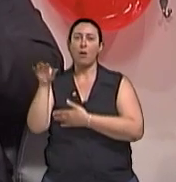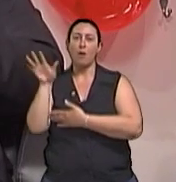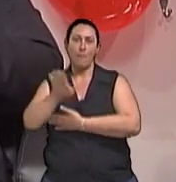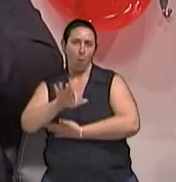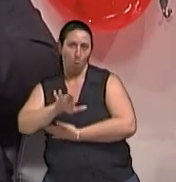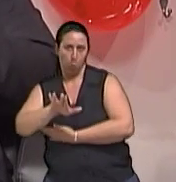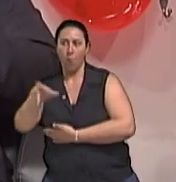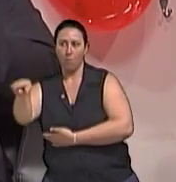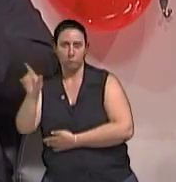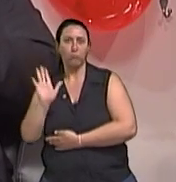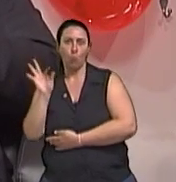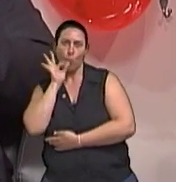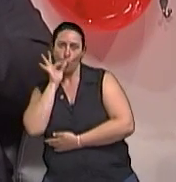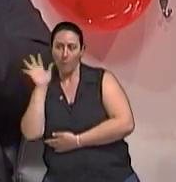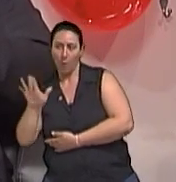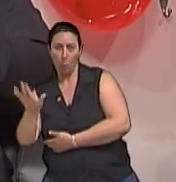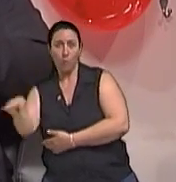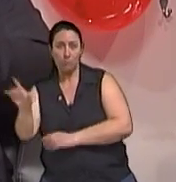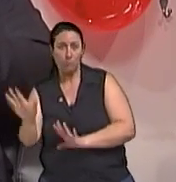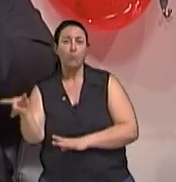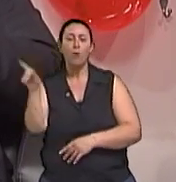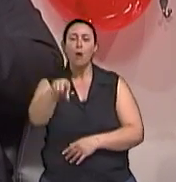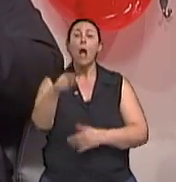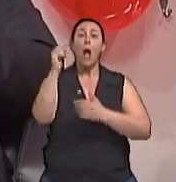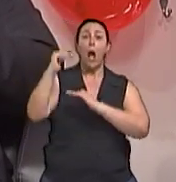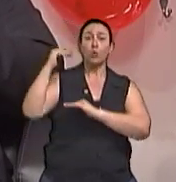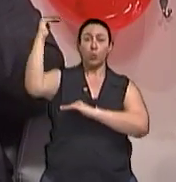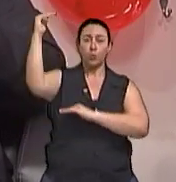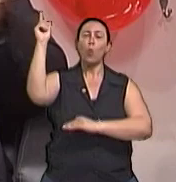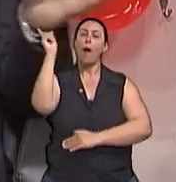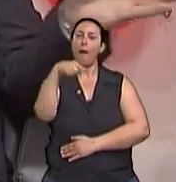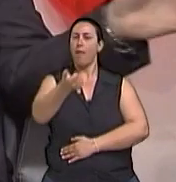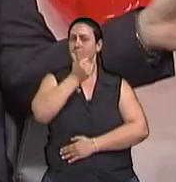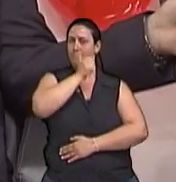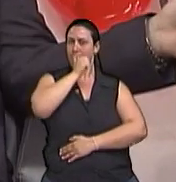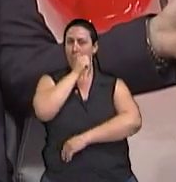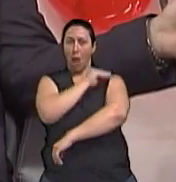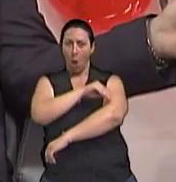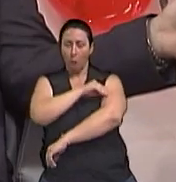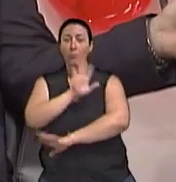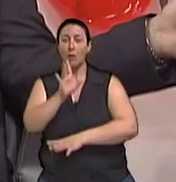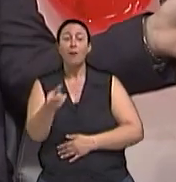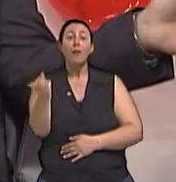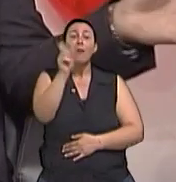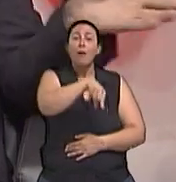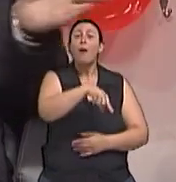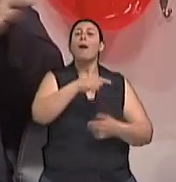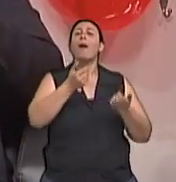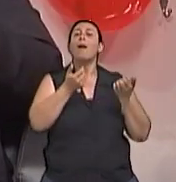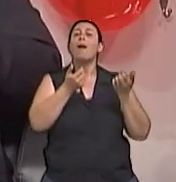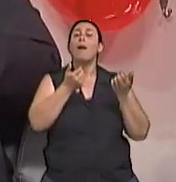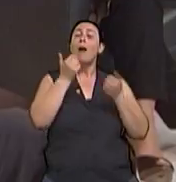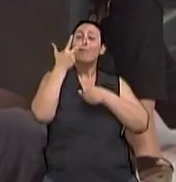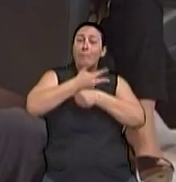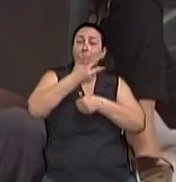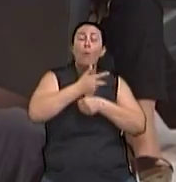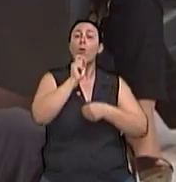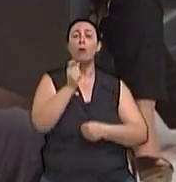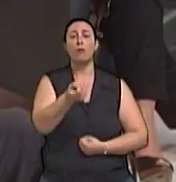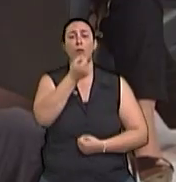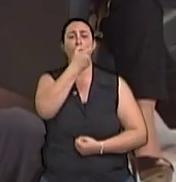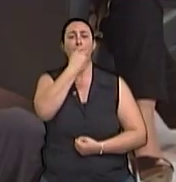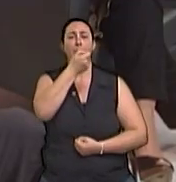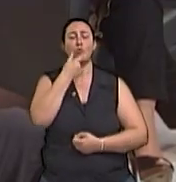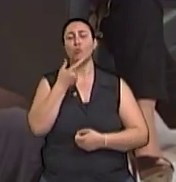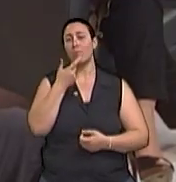também, né? A droga dos adultos é o álcool e a droga dos idosos são os benzodiazepínicos, o rivotril, etc. Mas por que se chegou a